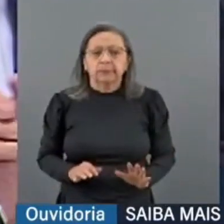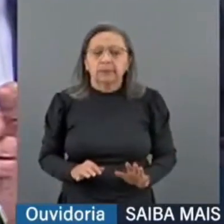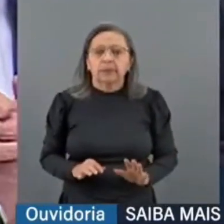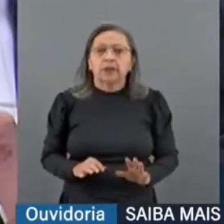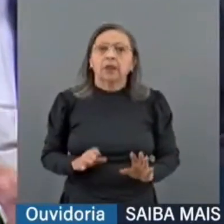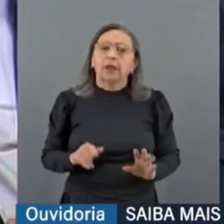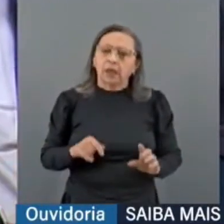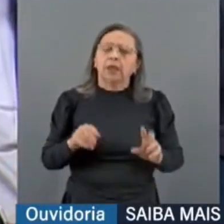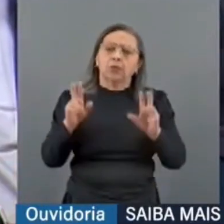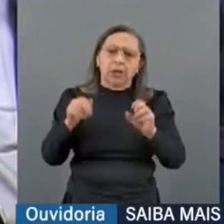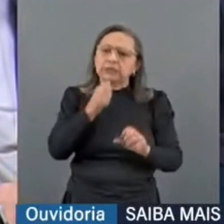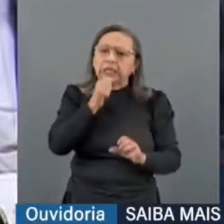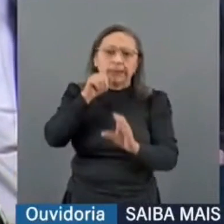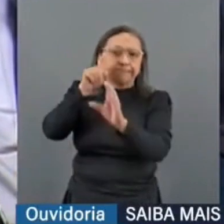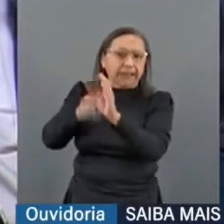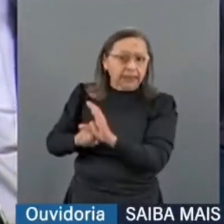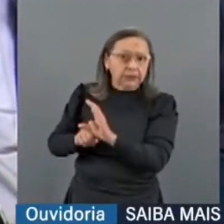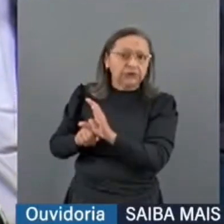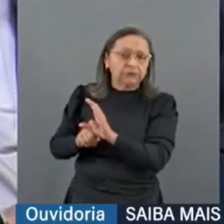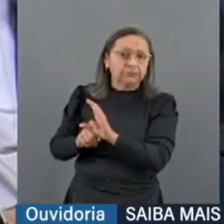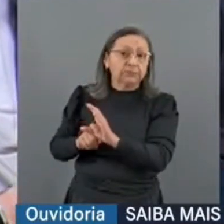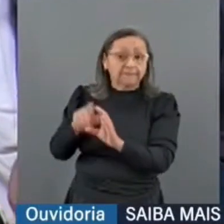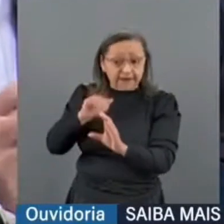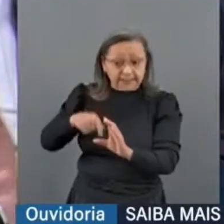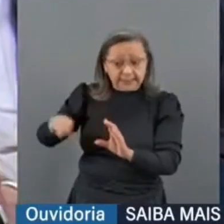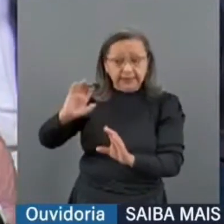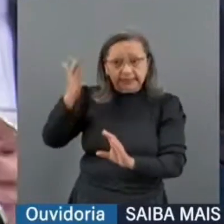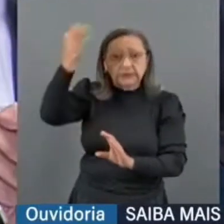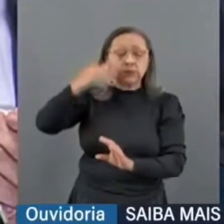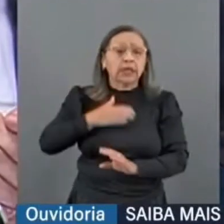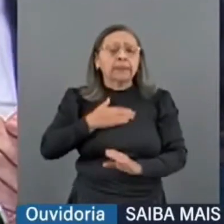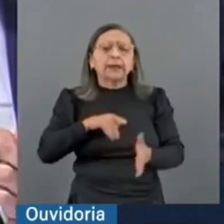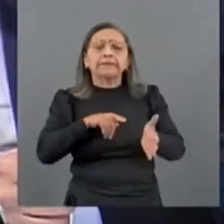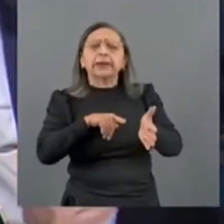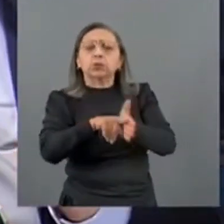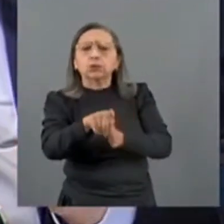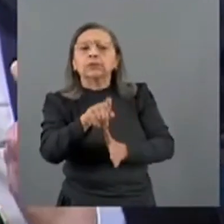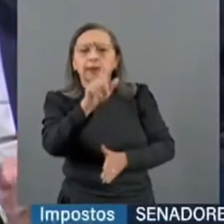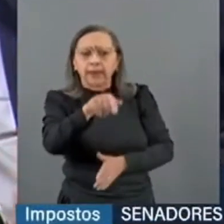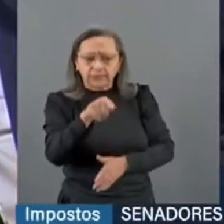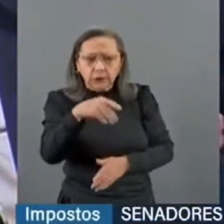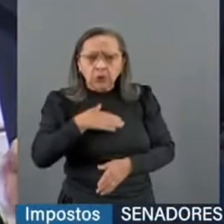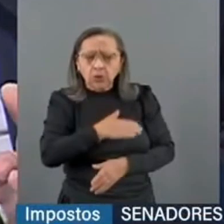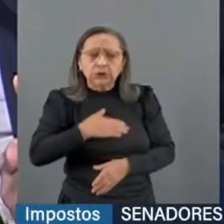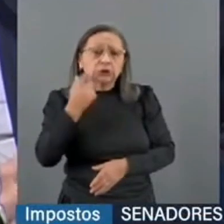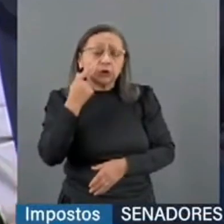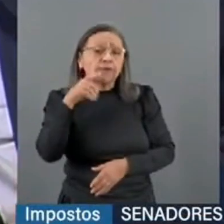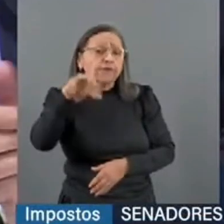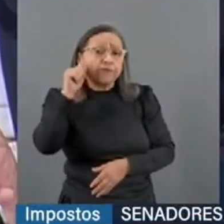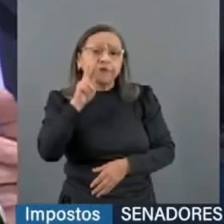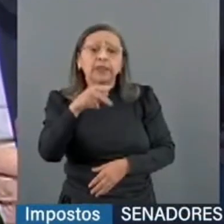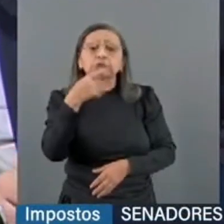É um caso ainda pendente para ser decidido. E a minha indagação, V. Exª, gostaria de ouvir a sua opinião